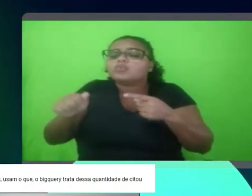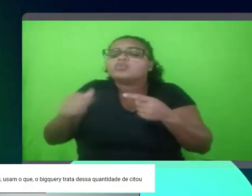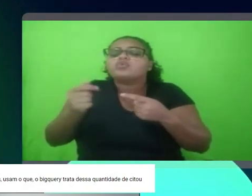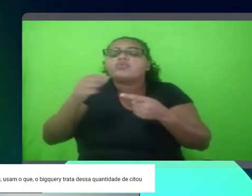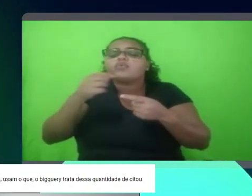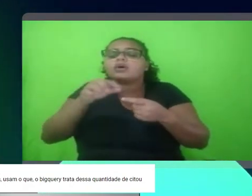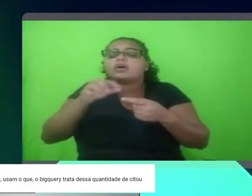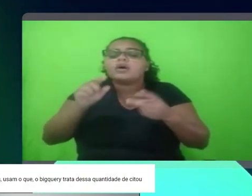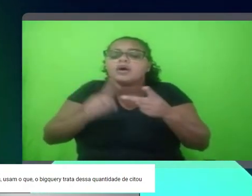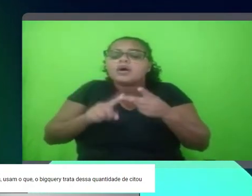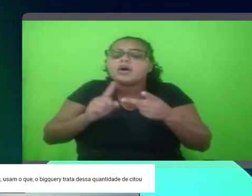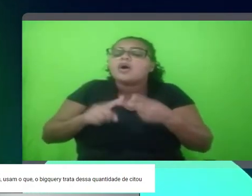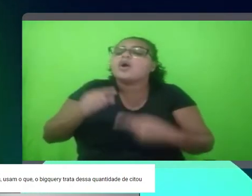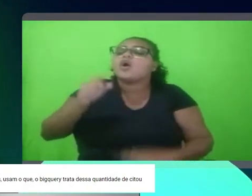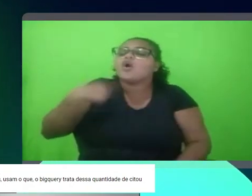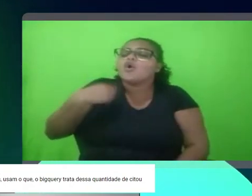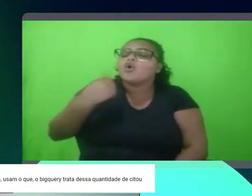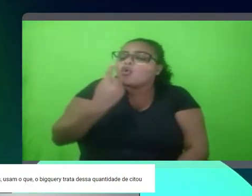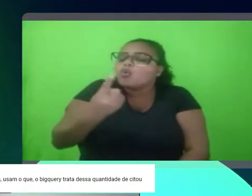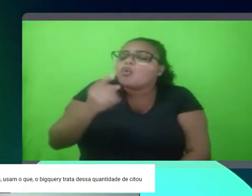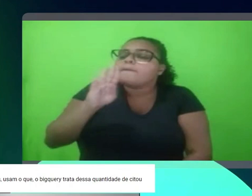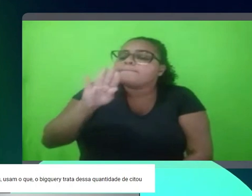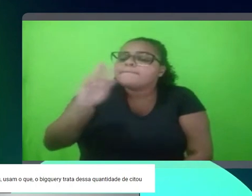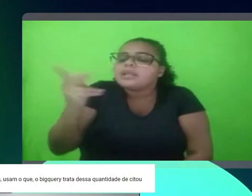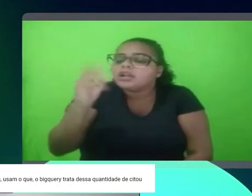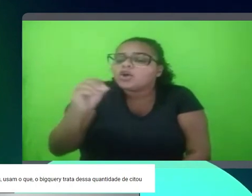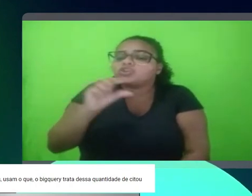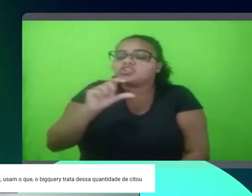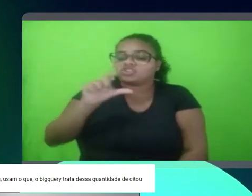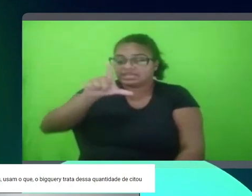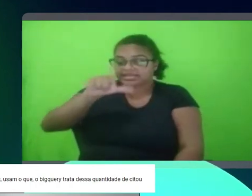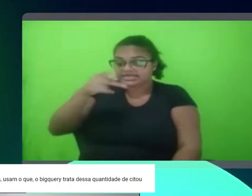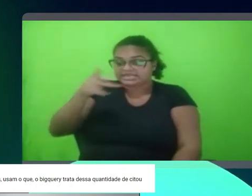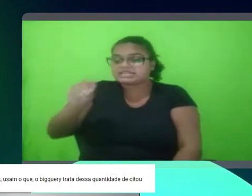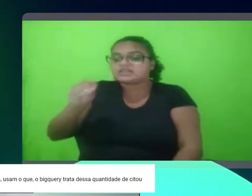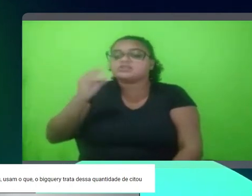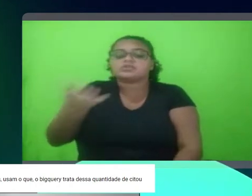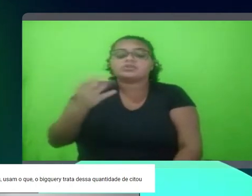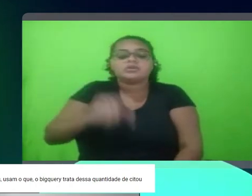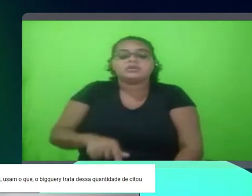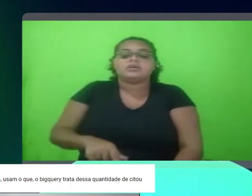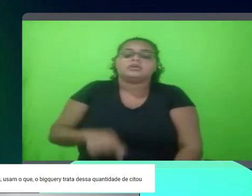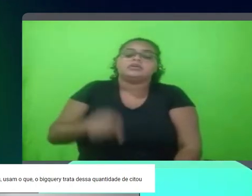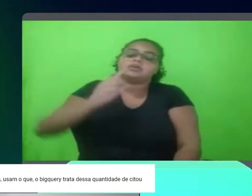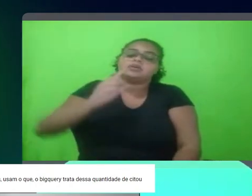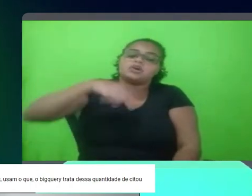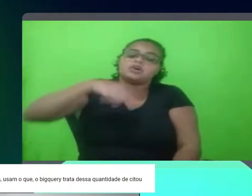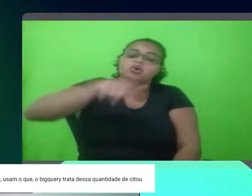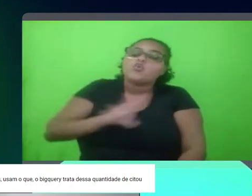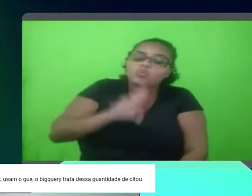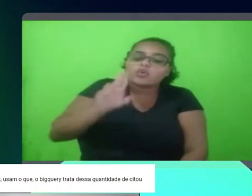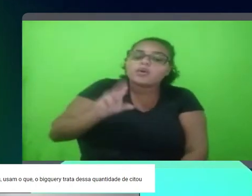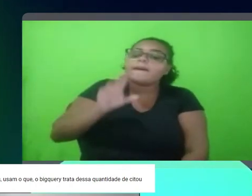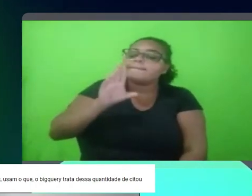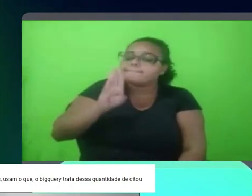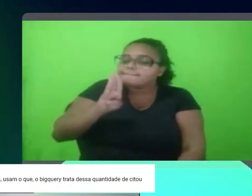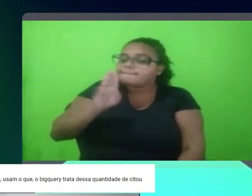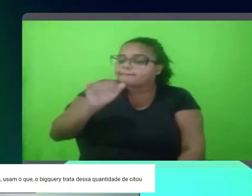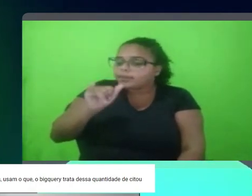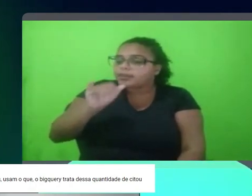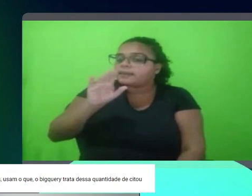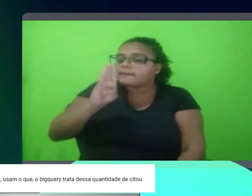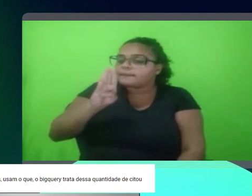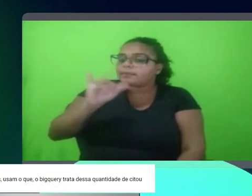que você citou, um milhão de linhas, enfim, tá, é, majoritariamente a gente usa o BigQuery, tá,